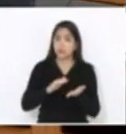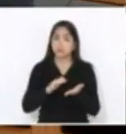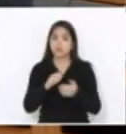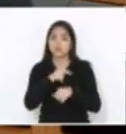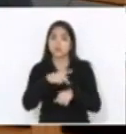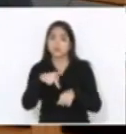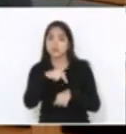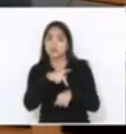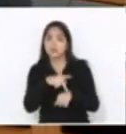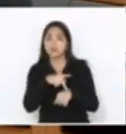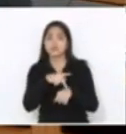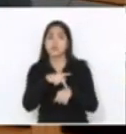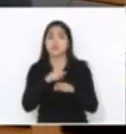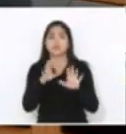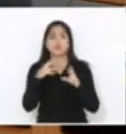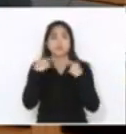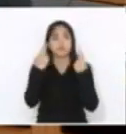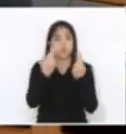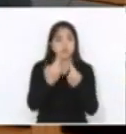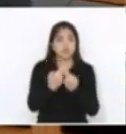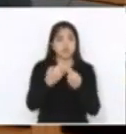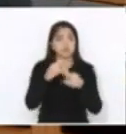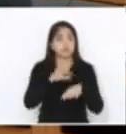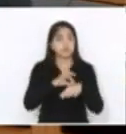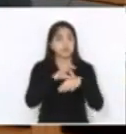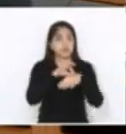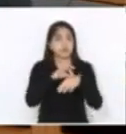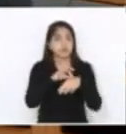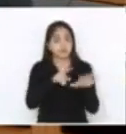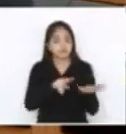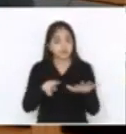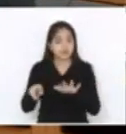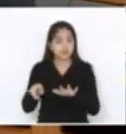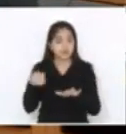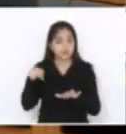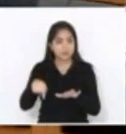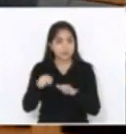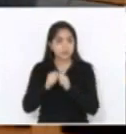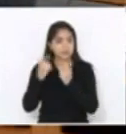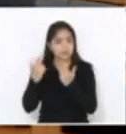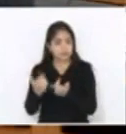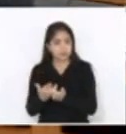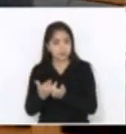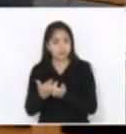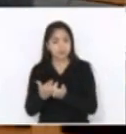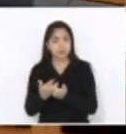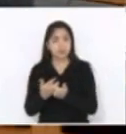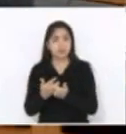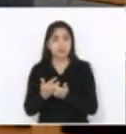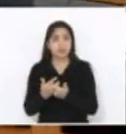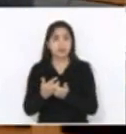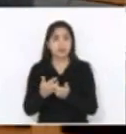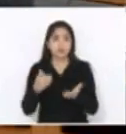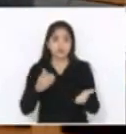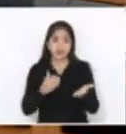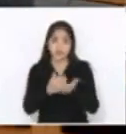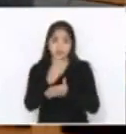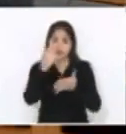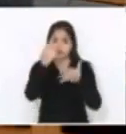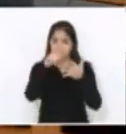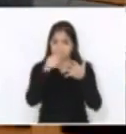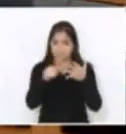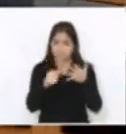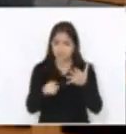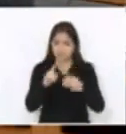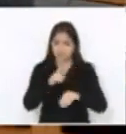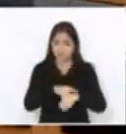foi conversado na reunião de líderes que ocorreu esta semana aqui na casa. Portanto, aprovar destaques agora, de